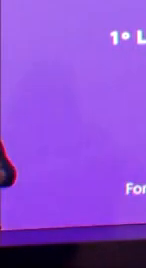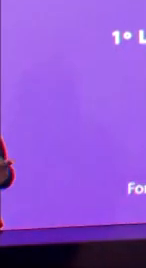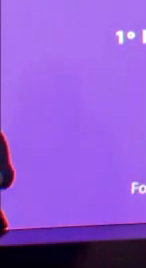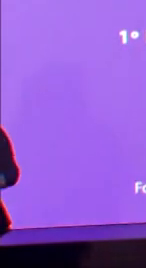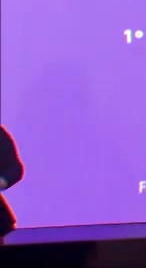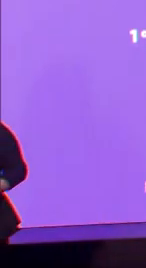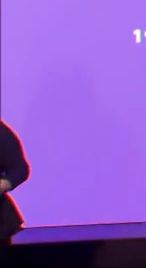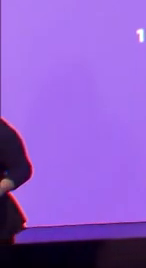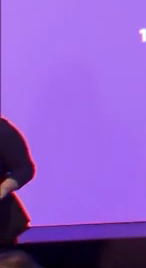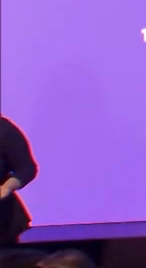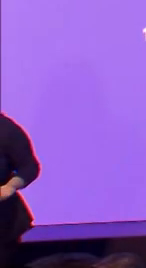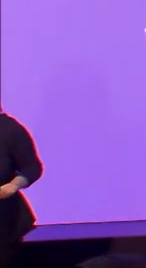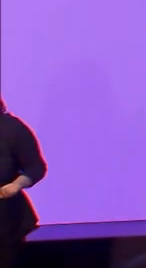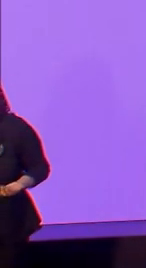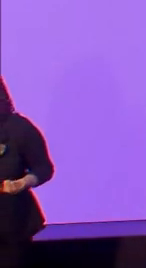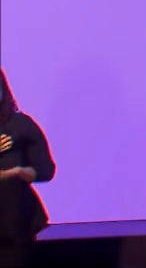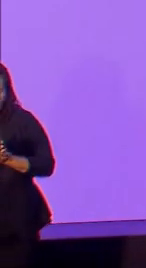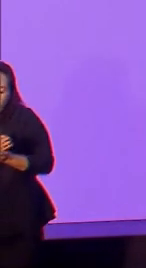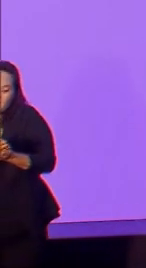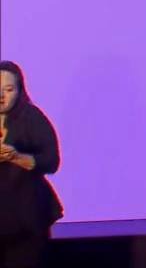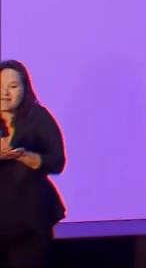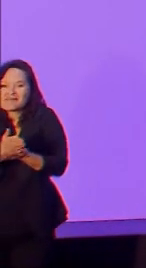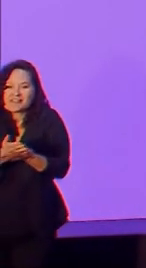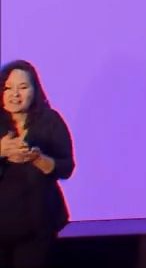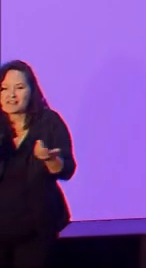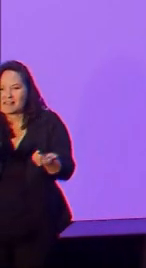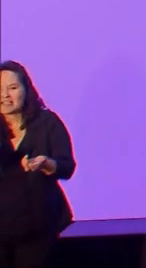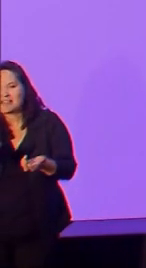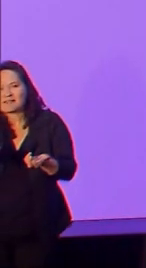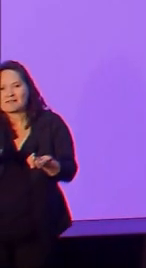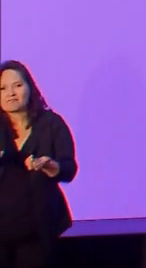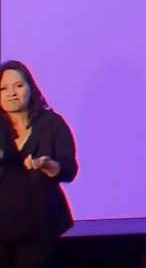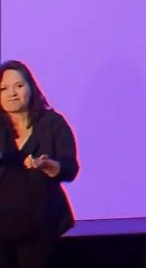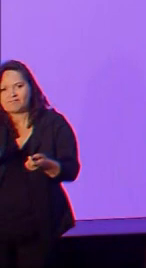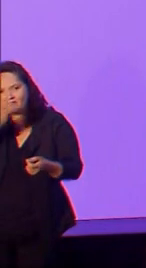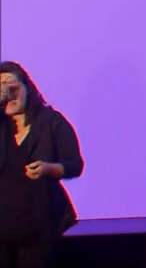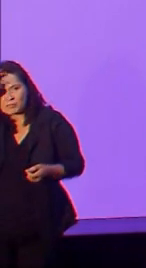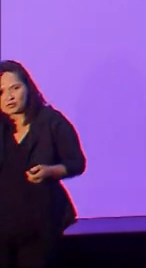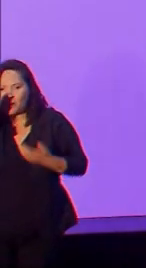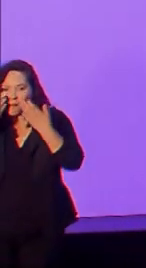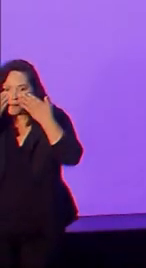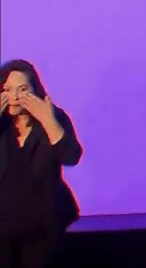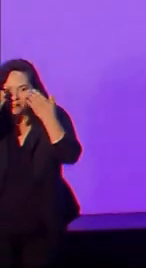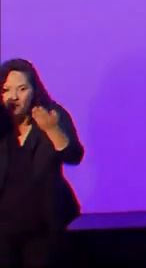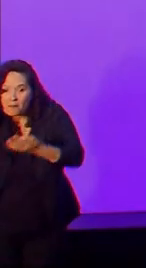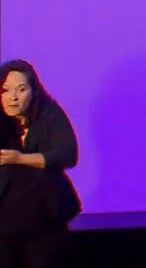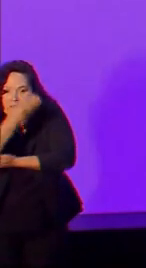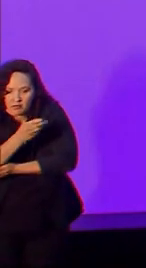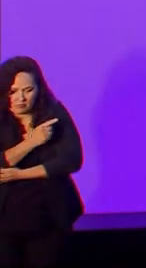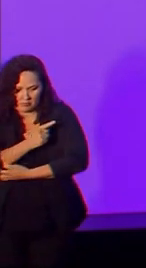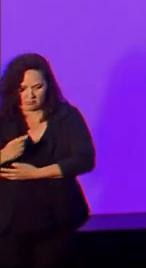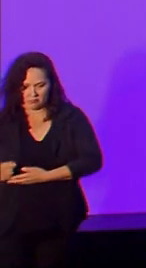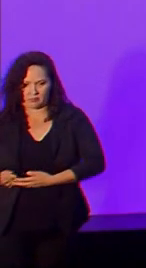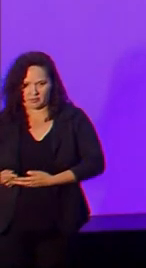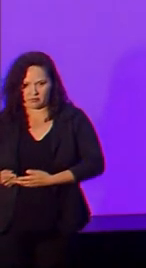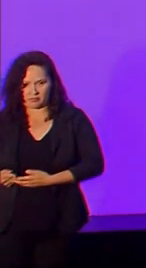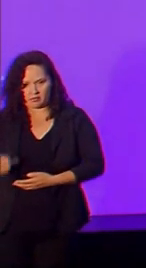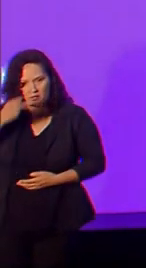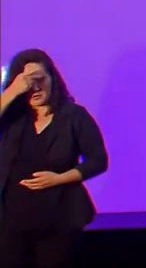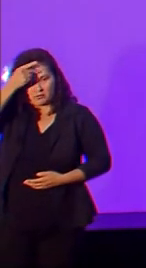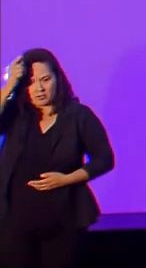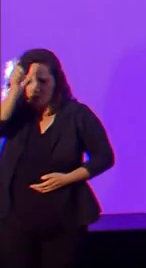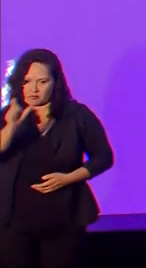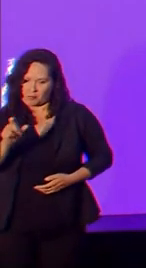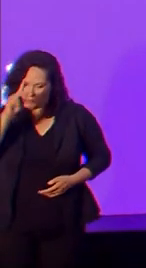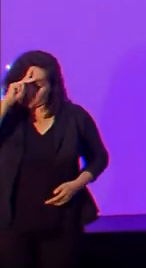presenciais e que, muitas vezes, nós exigimos do cidadão ele comprovar para o próprio governo que o cidadão é